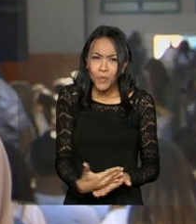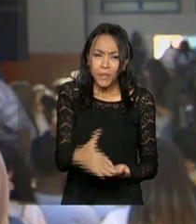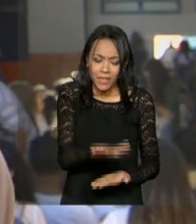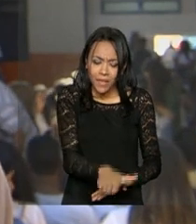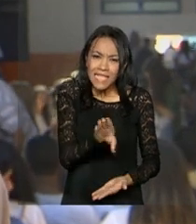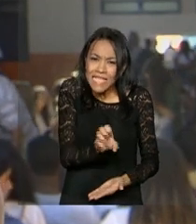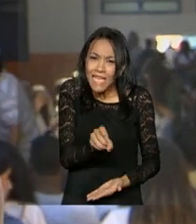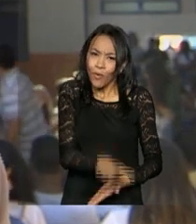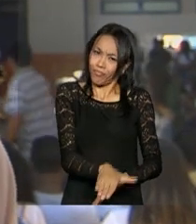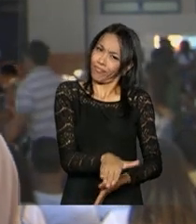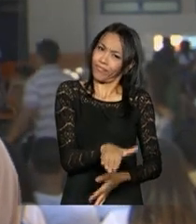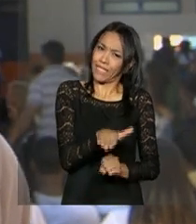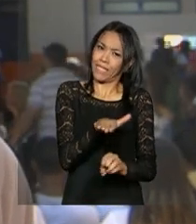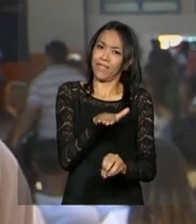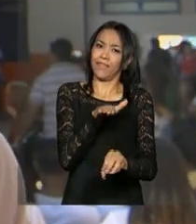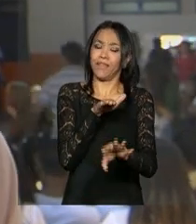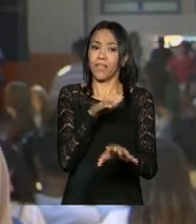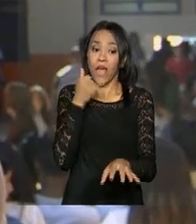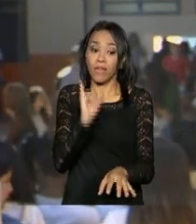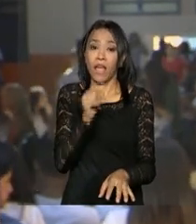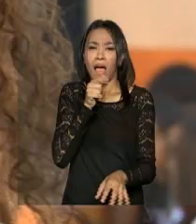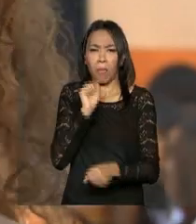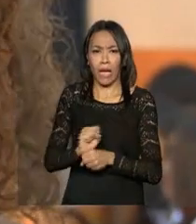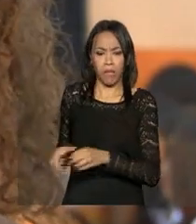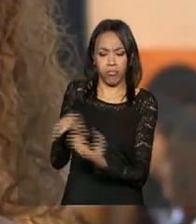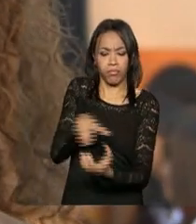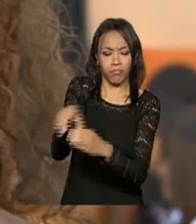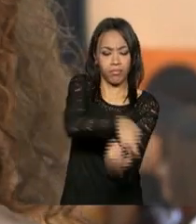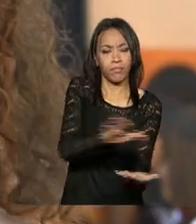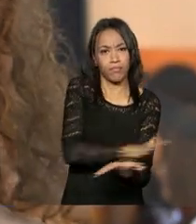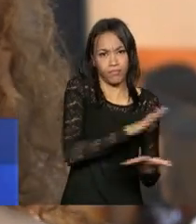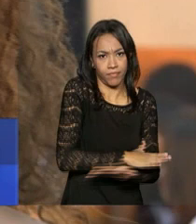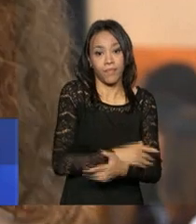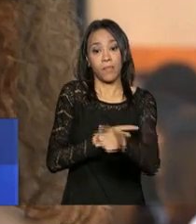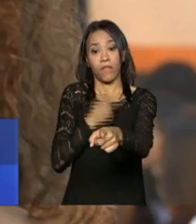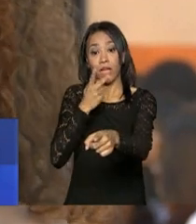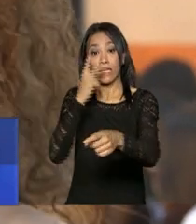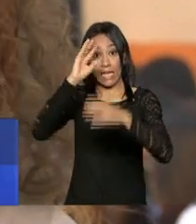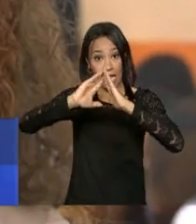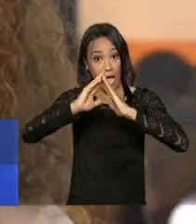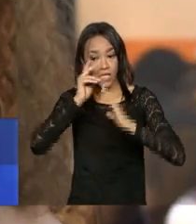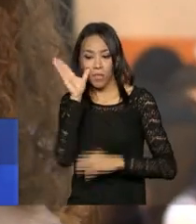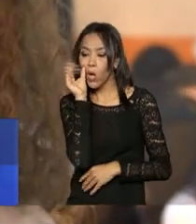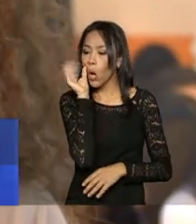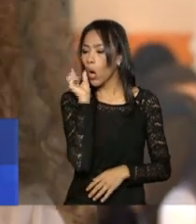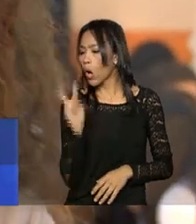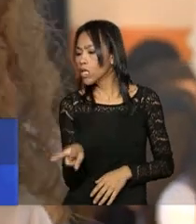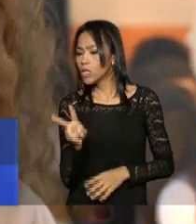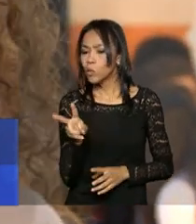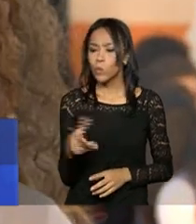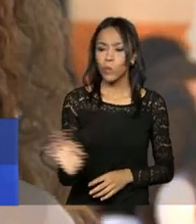até combater, não deixar a água parada em casa. Na nossa casa, a gente procura sempre estar olhando para a gente não ter